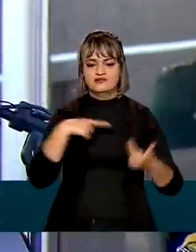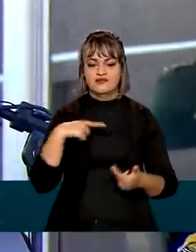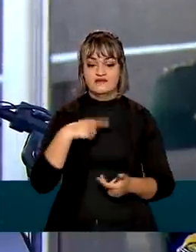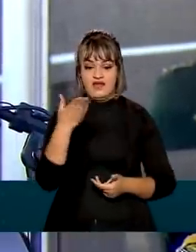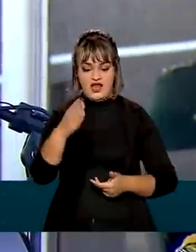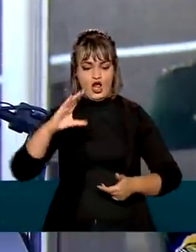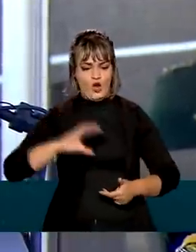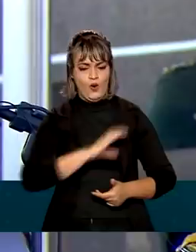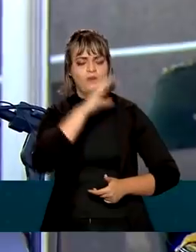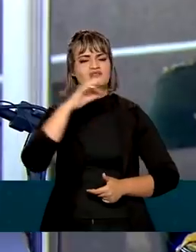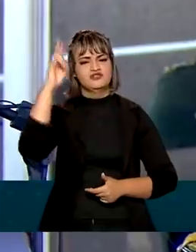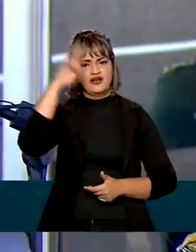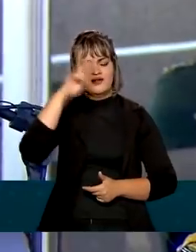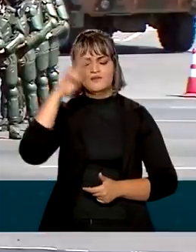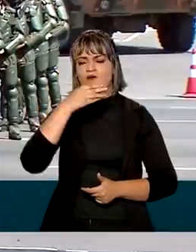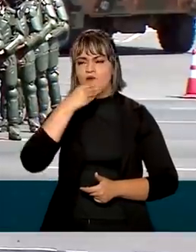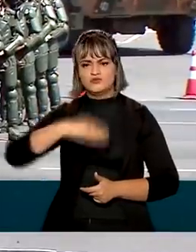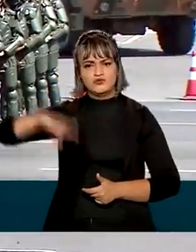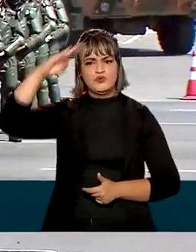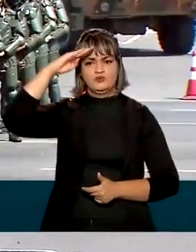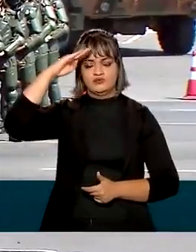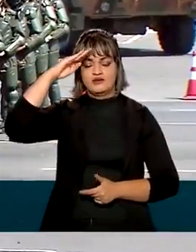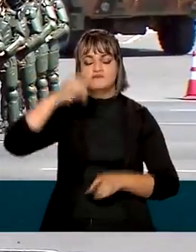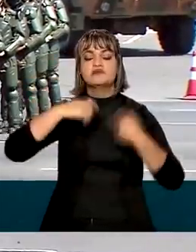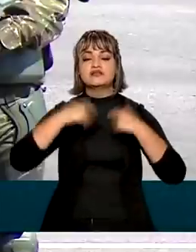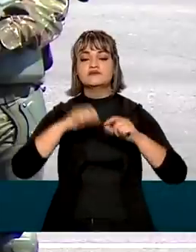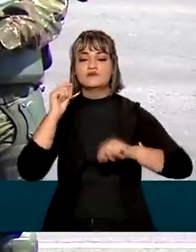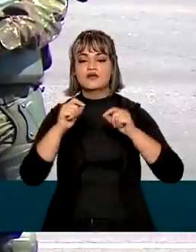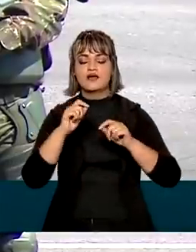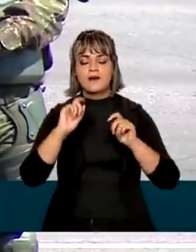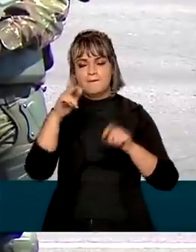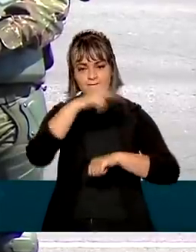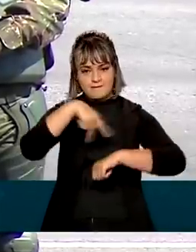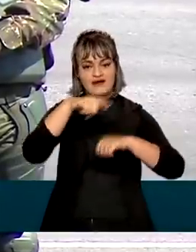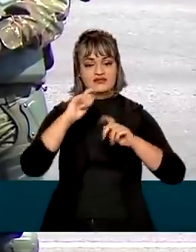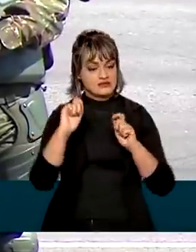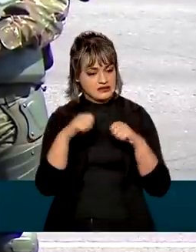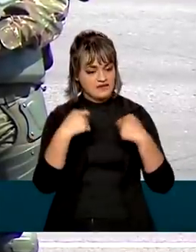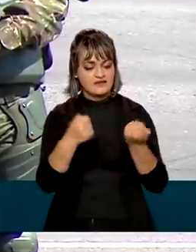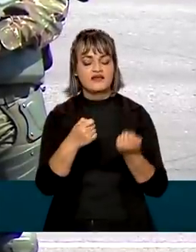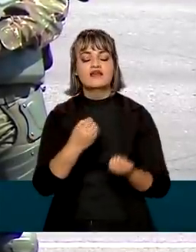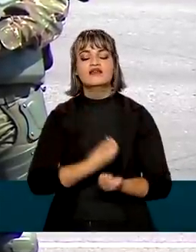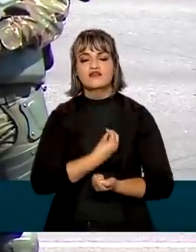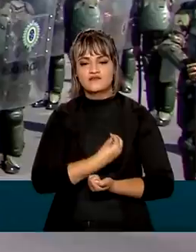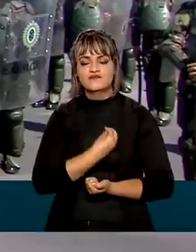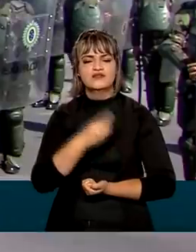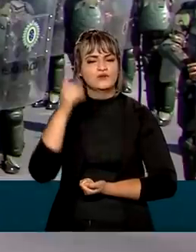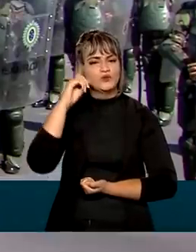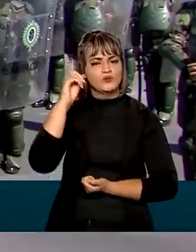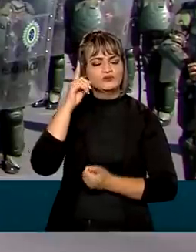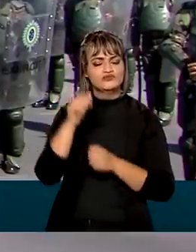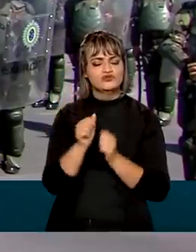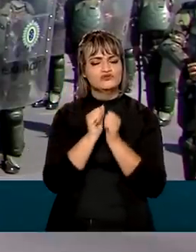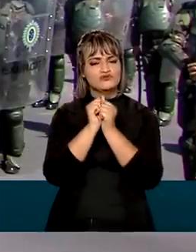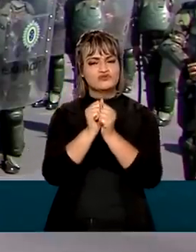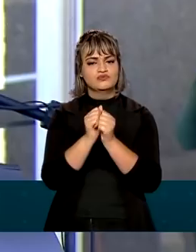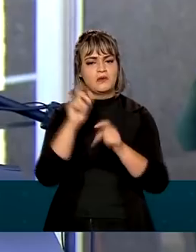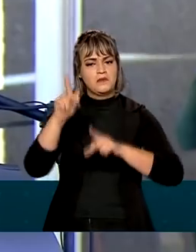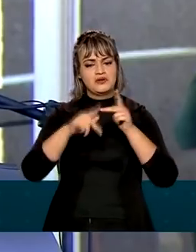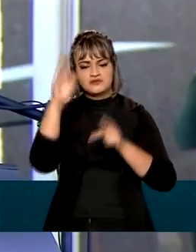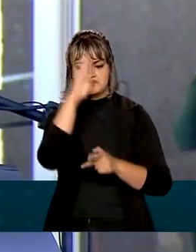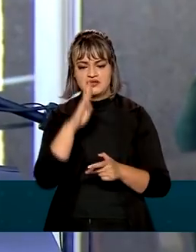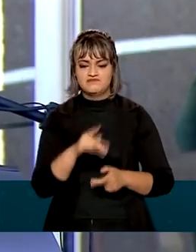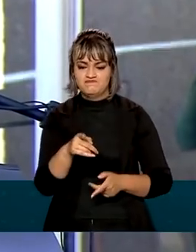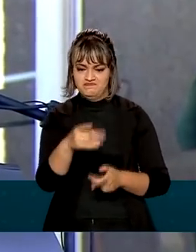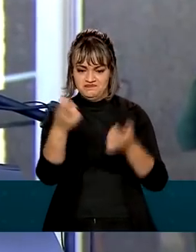Exército lembrou que um soldado, além de defender o país, está presente no dia a dia do cidadão brasileiro.